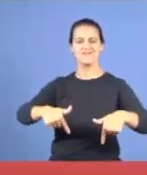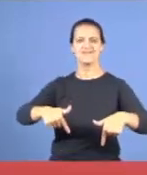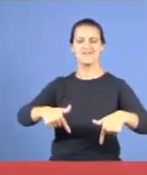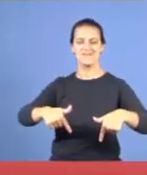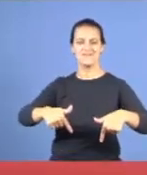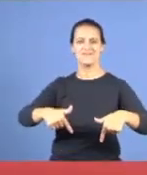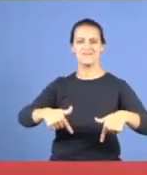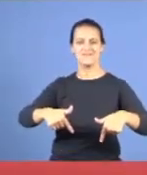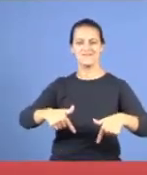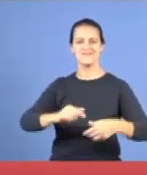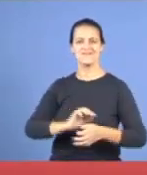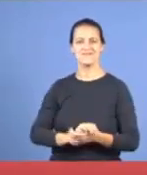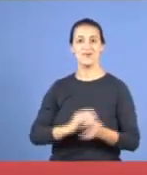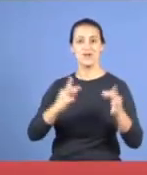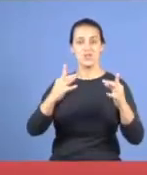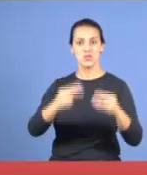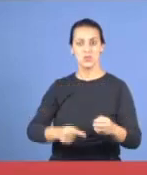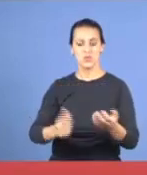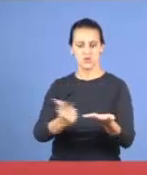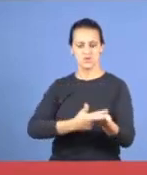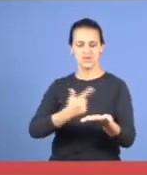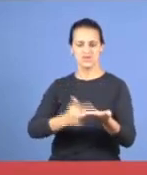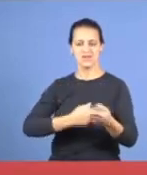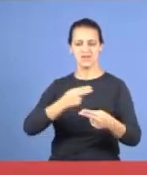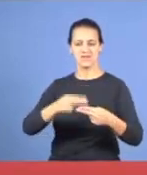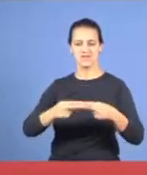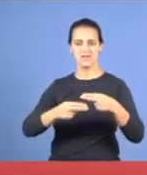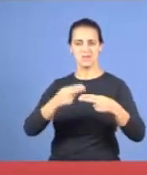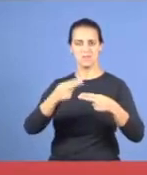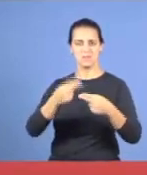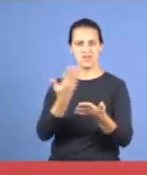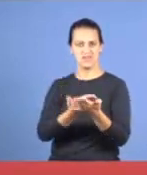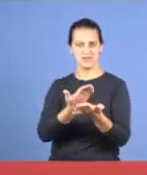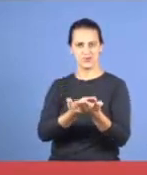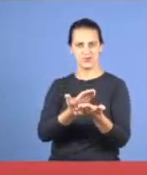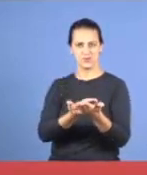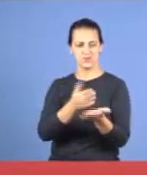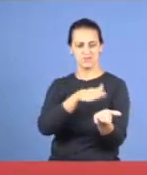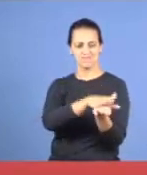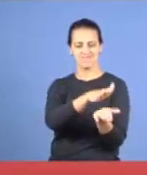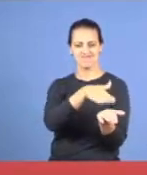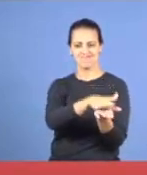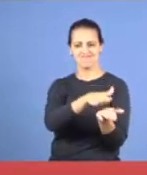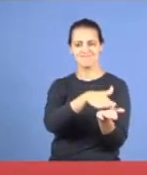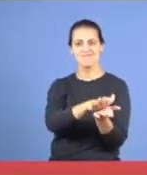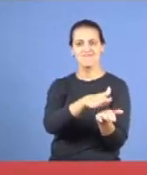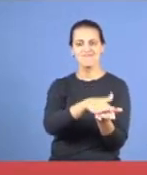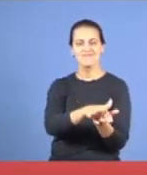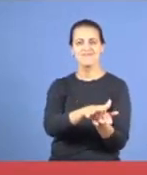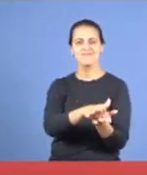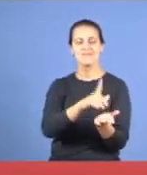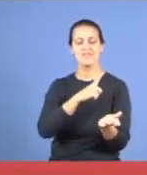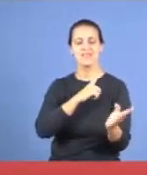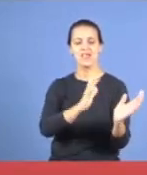os escritos, do livro de Neemias, eles vão ser entregues, agora para um grupo, nós temos um grupo, na área de,